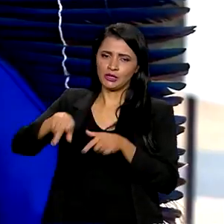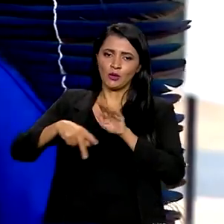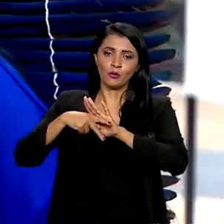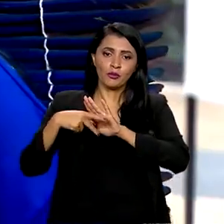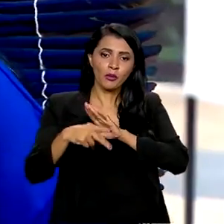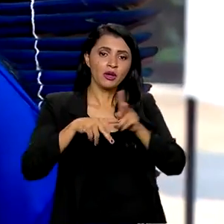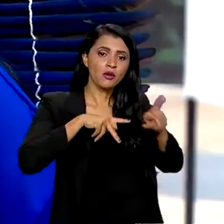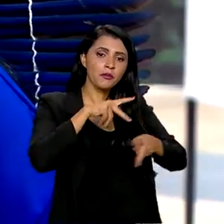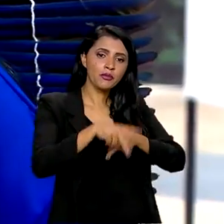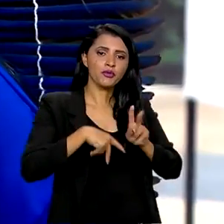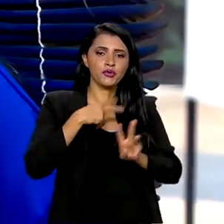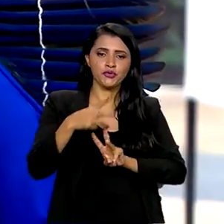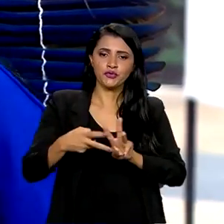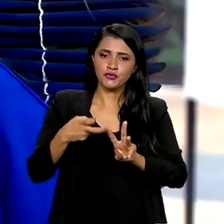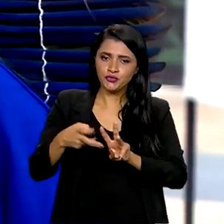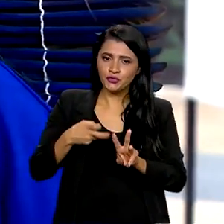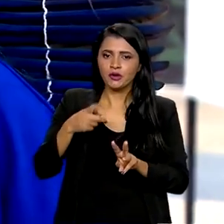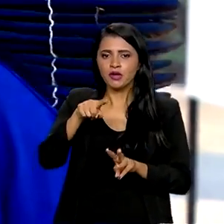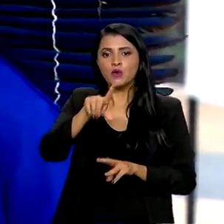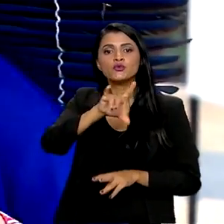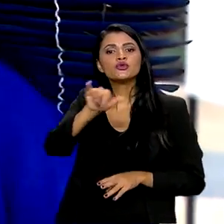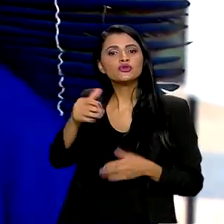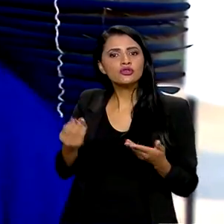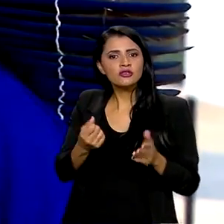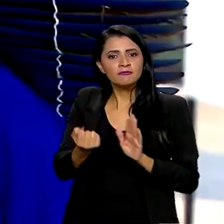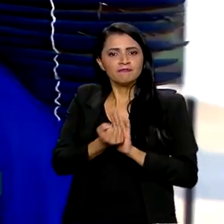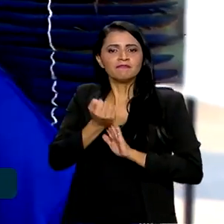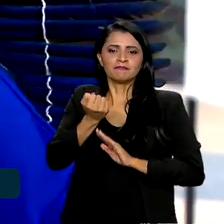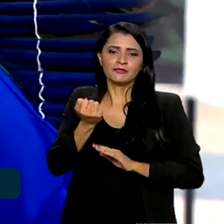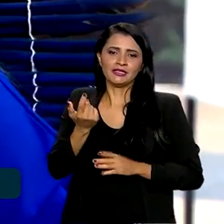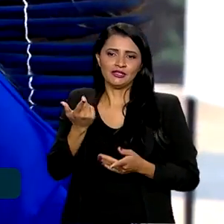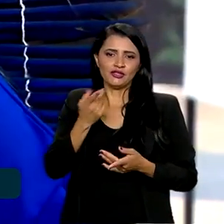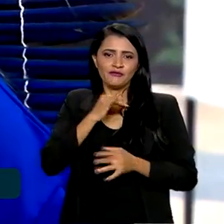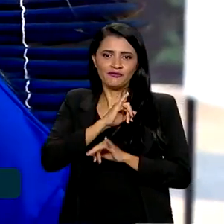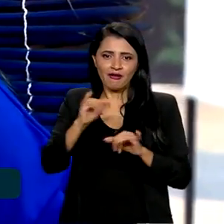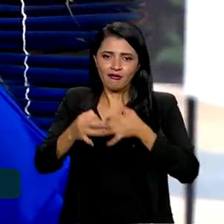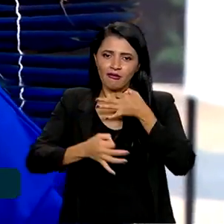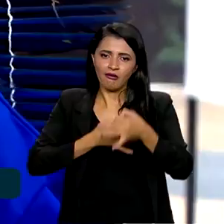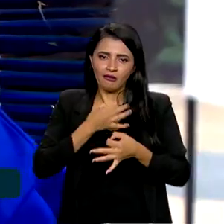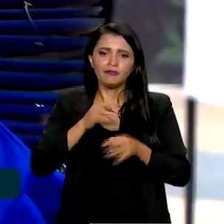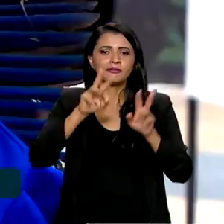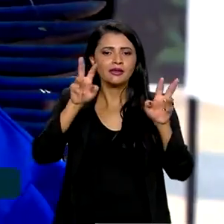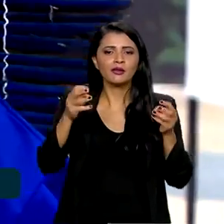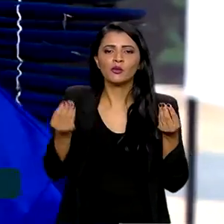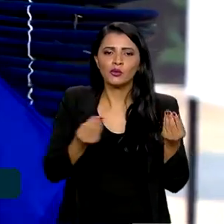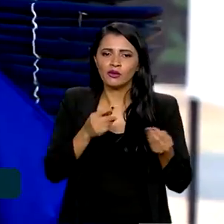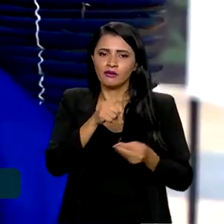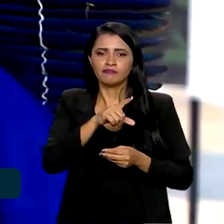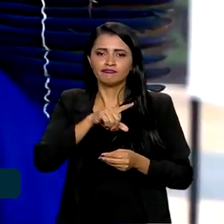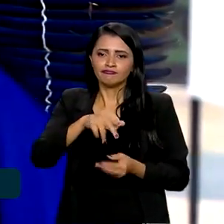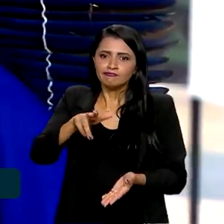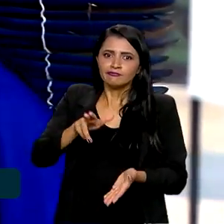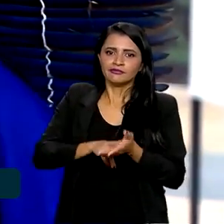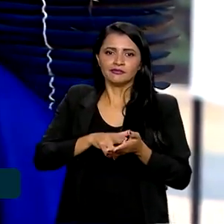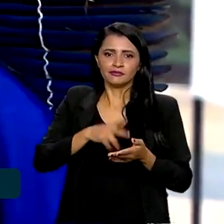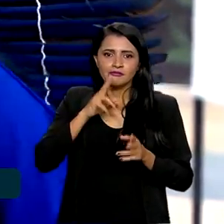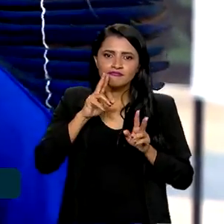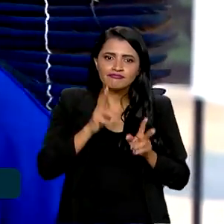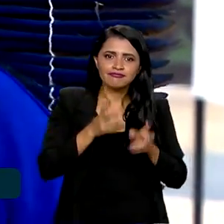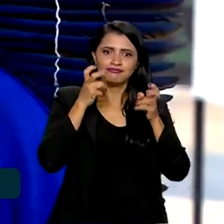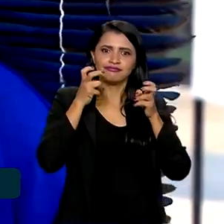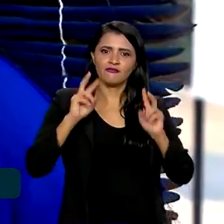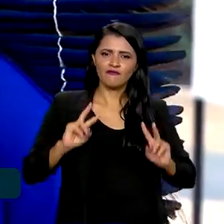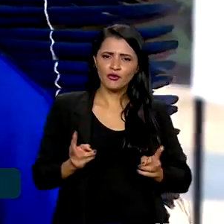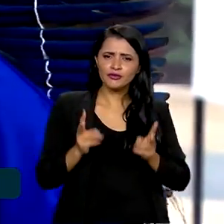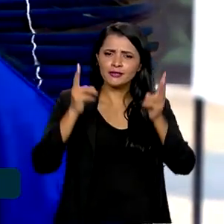E é um dia de marcar posição em relação a esse reconhecimento do